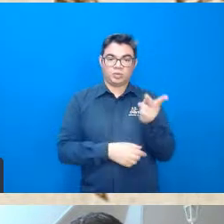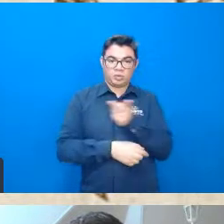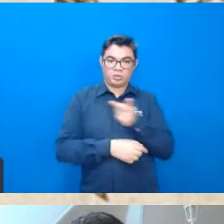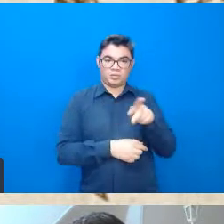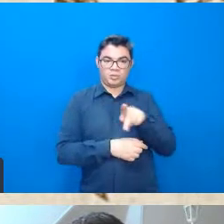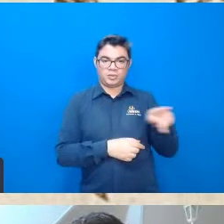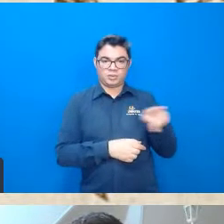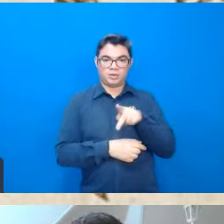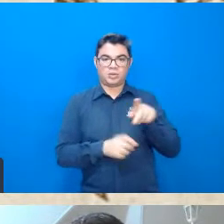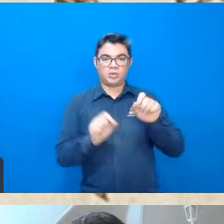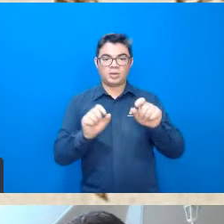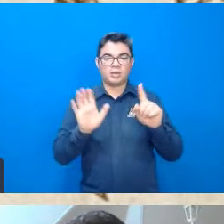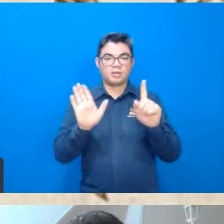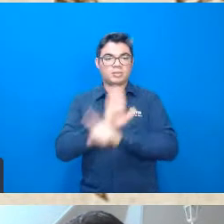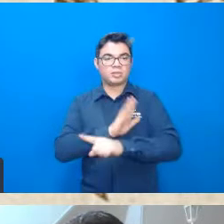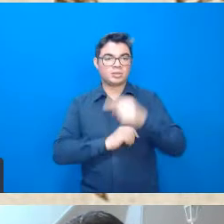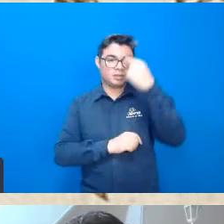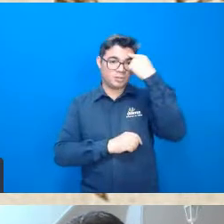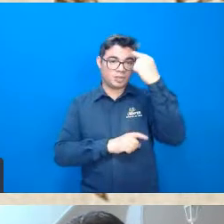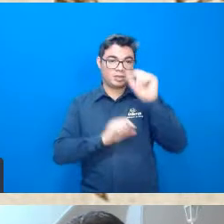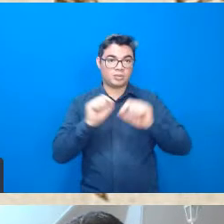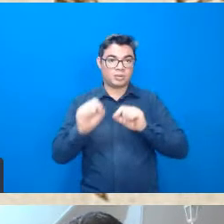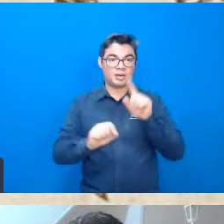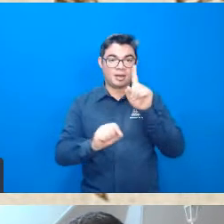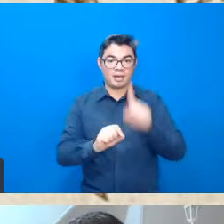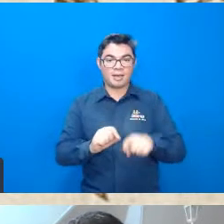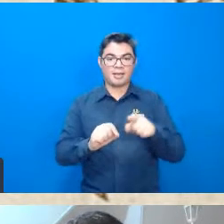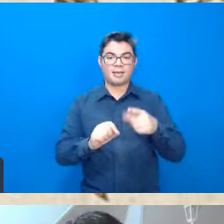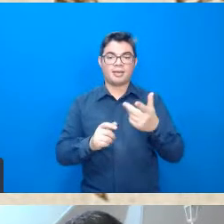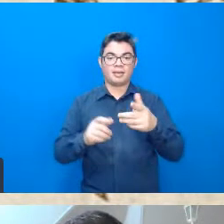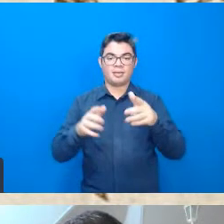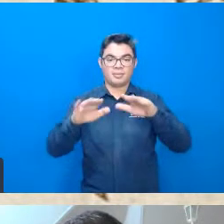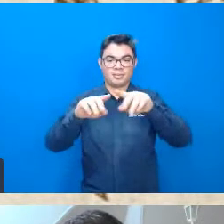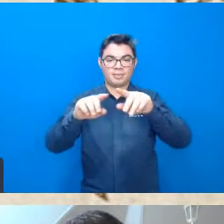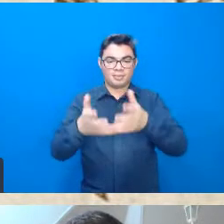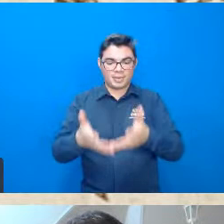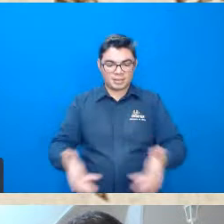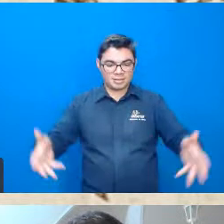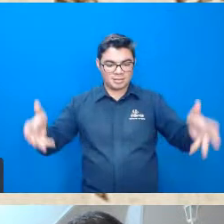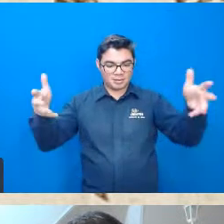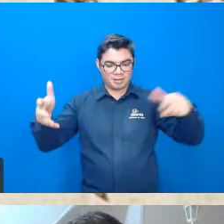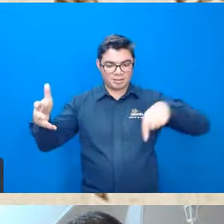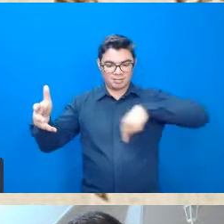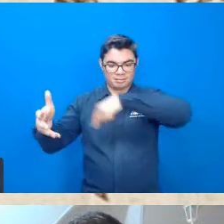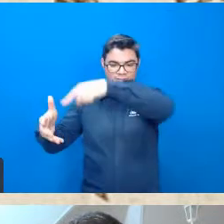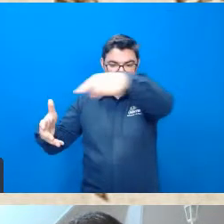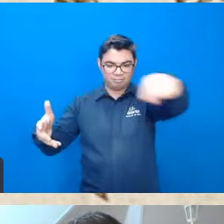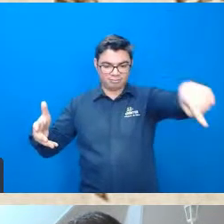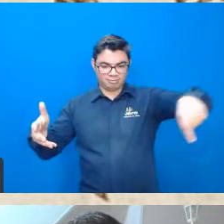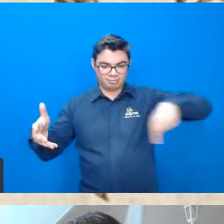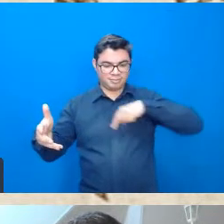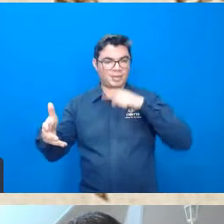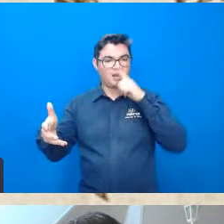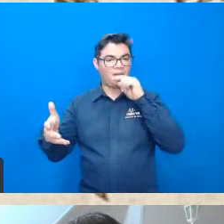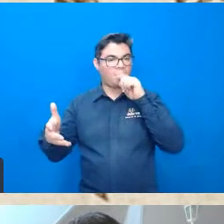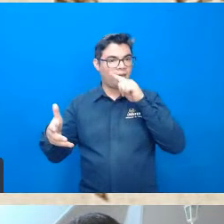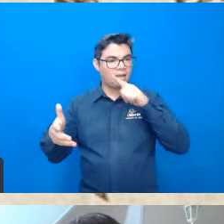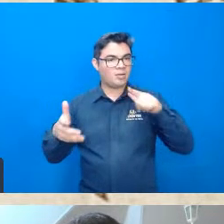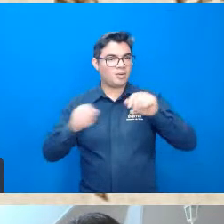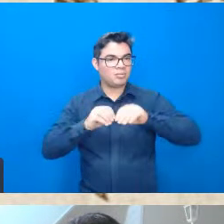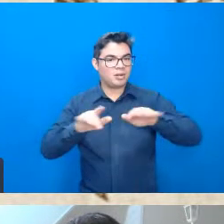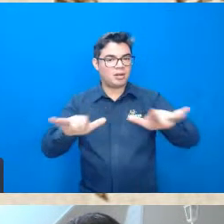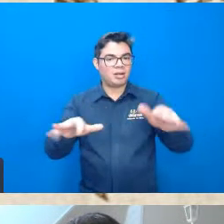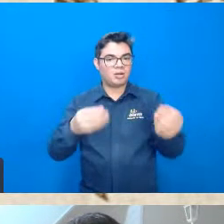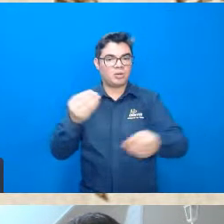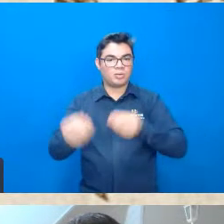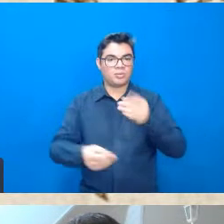quando a gente pensa na questão das bacias hidrográficas destacar talvez a importância para